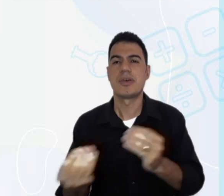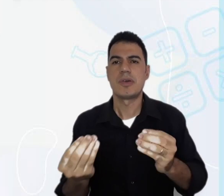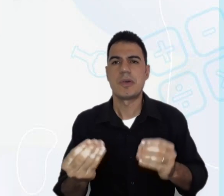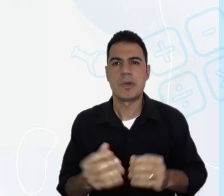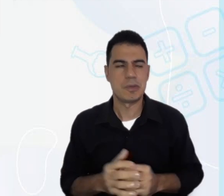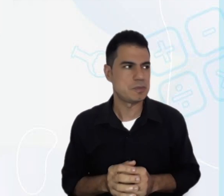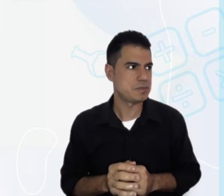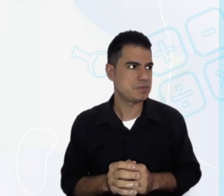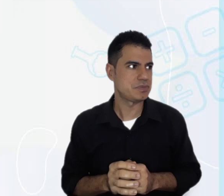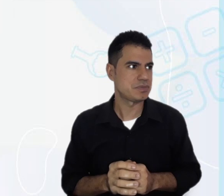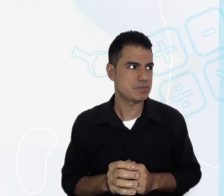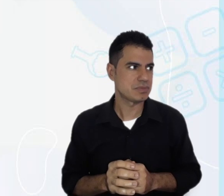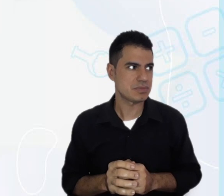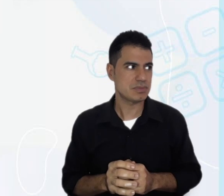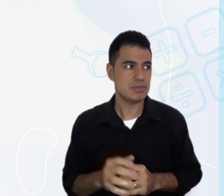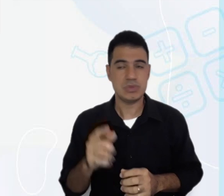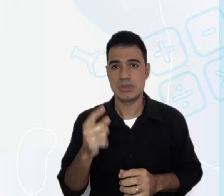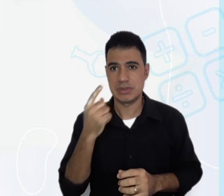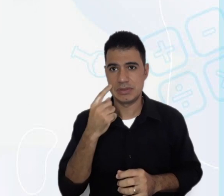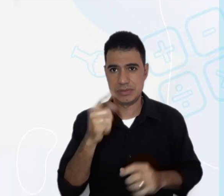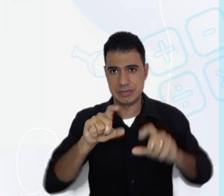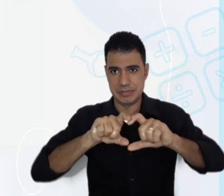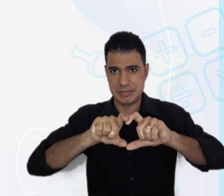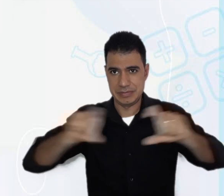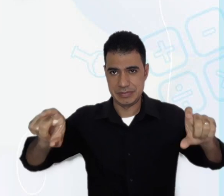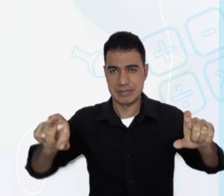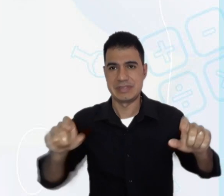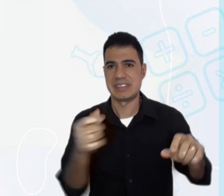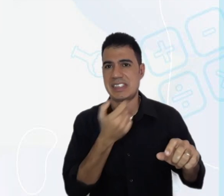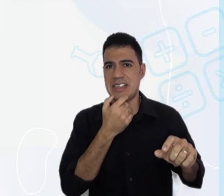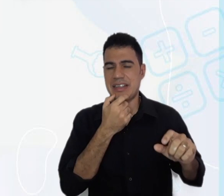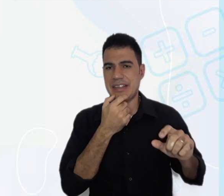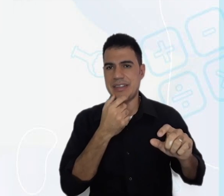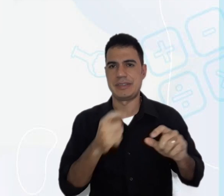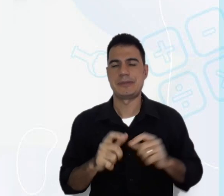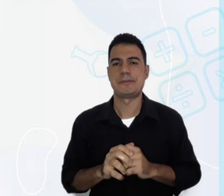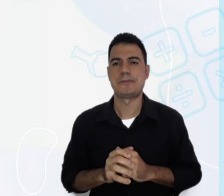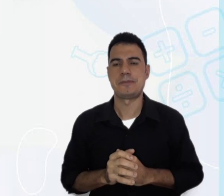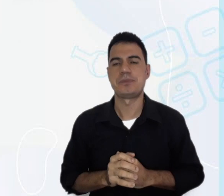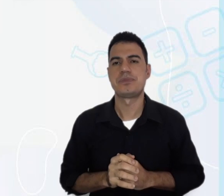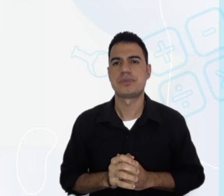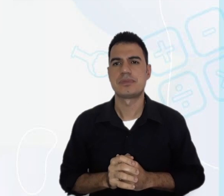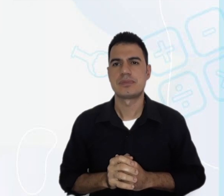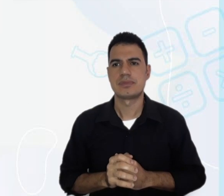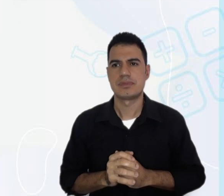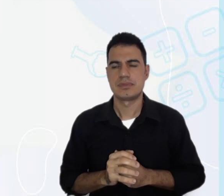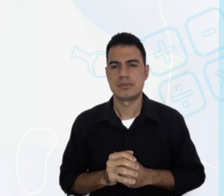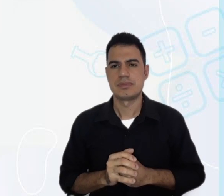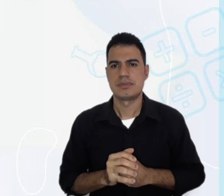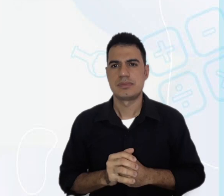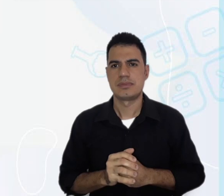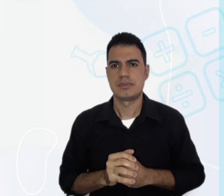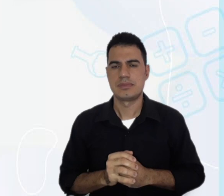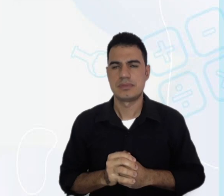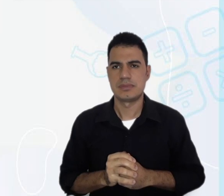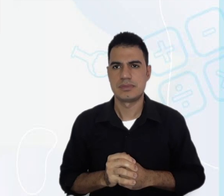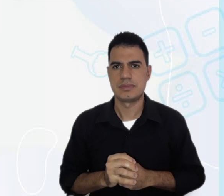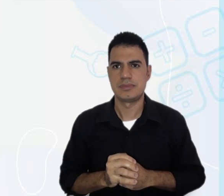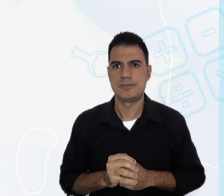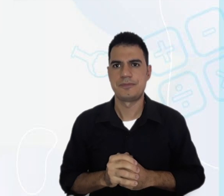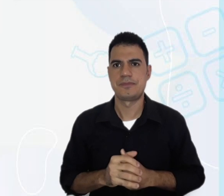He is Japanese. And he is 14 years